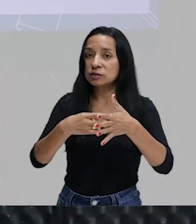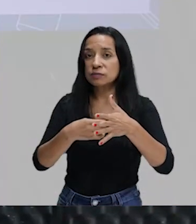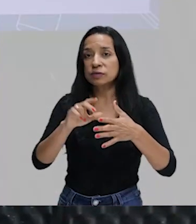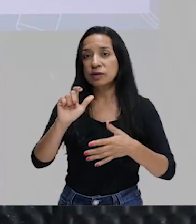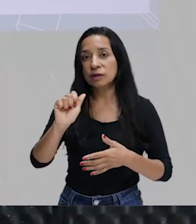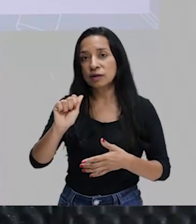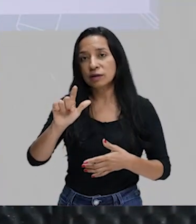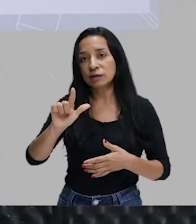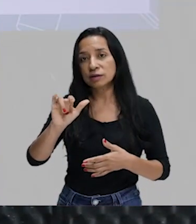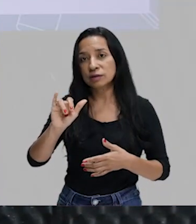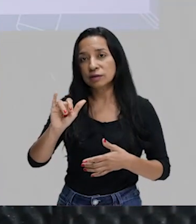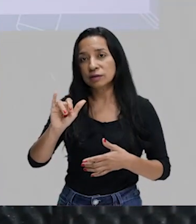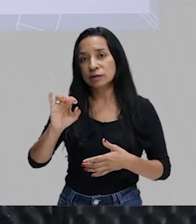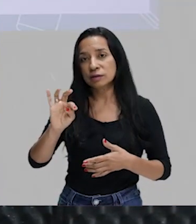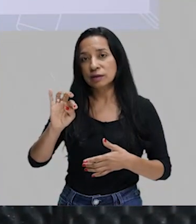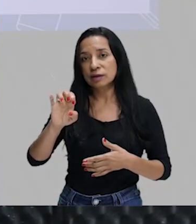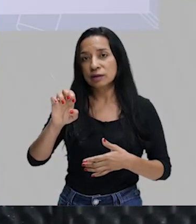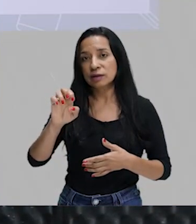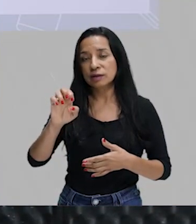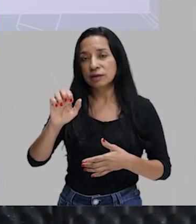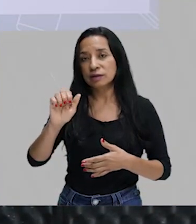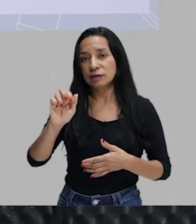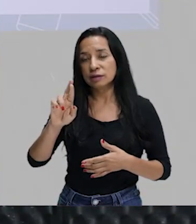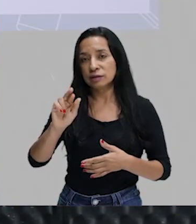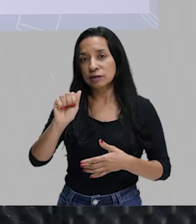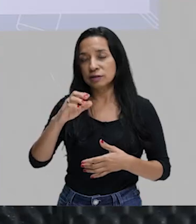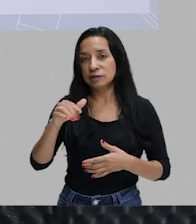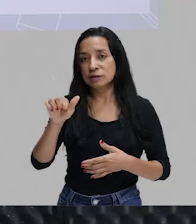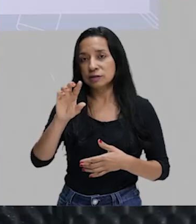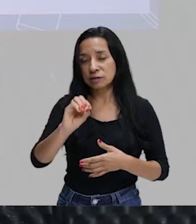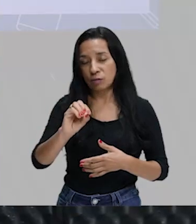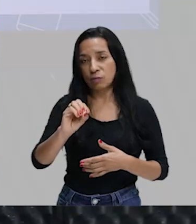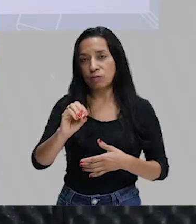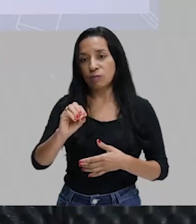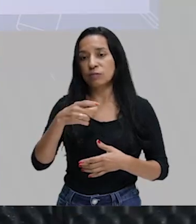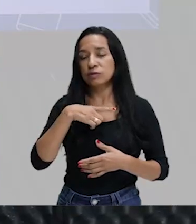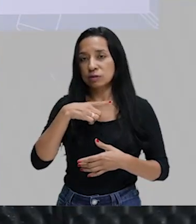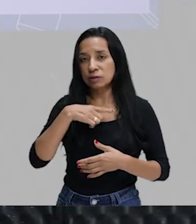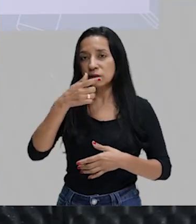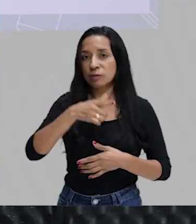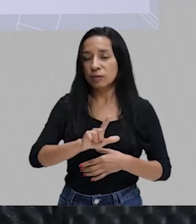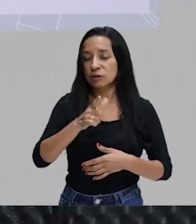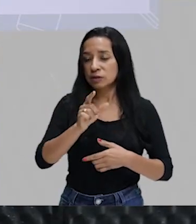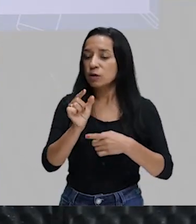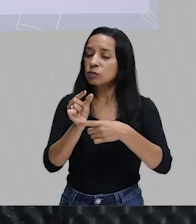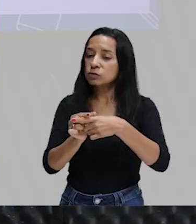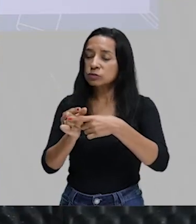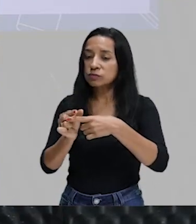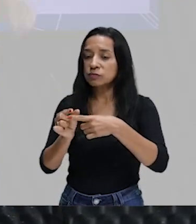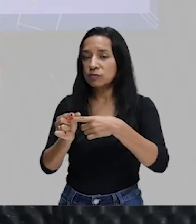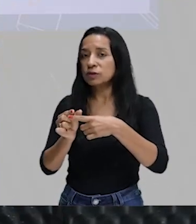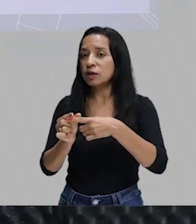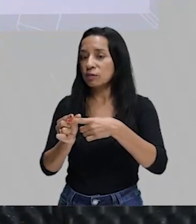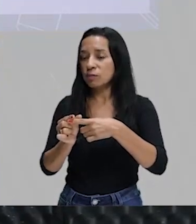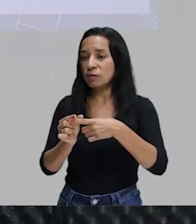um outro recurso expressivo que trabalha com o quê? Com a repetição de fonemas, consonantais, ou também